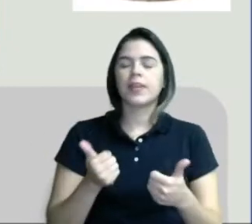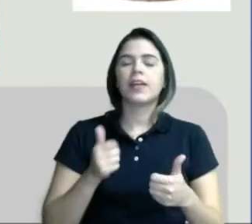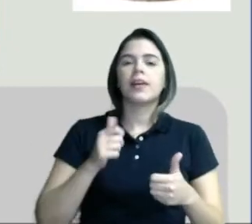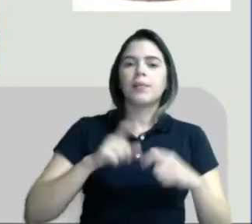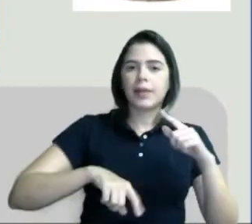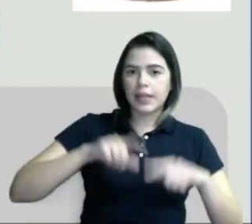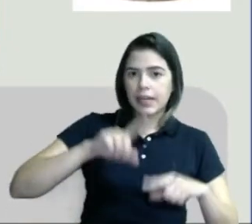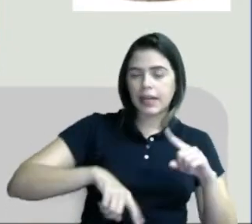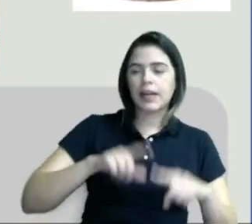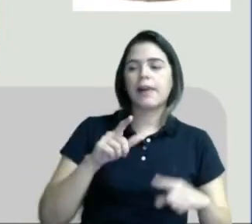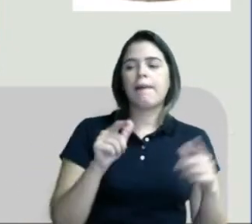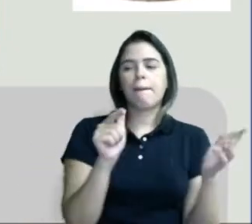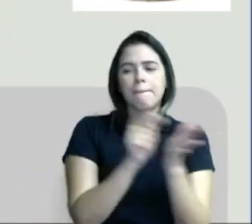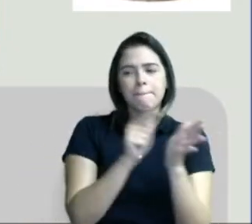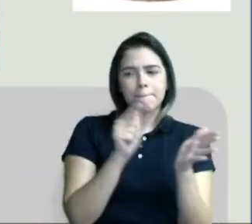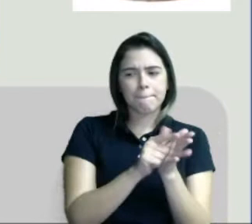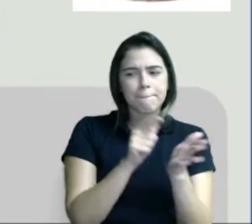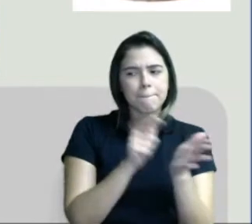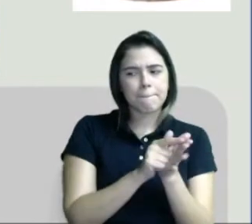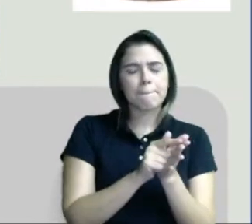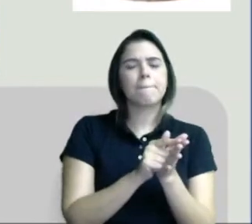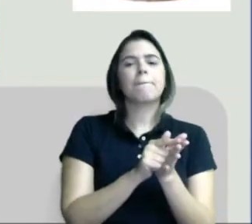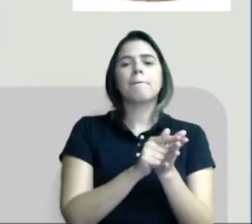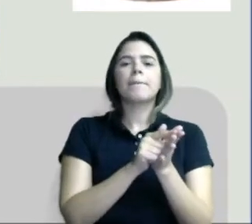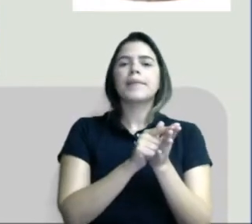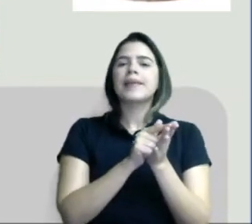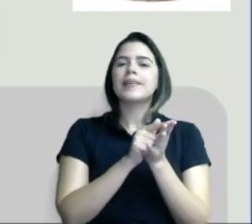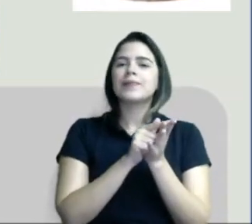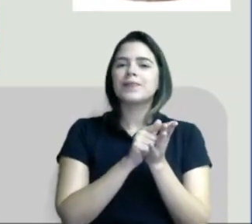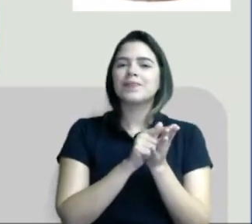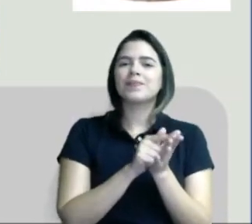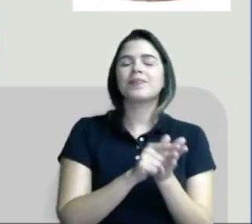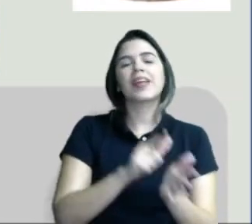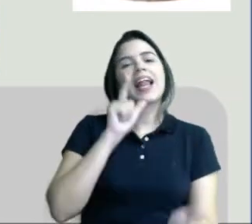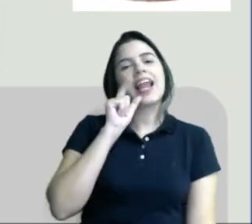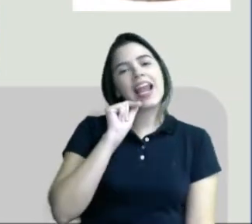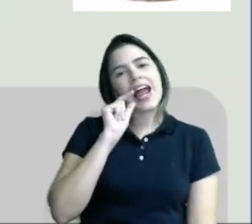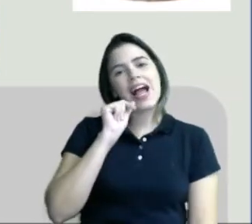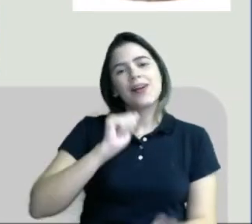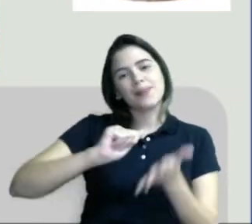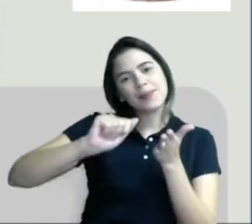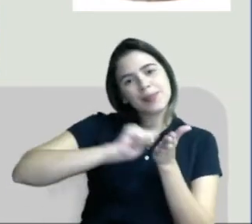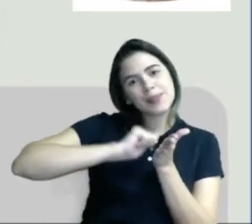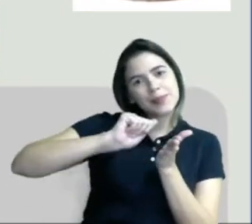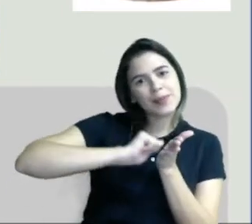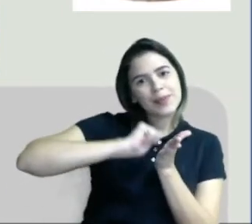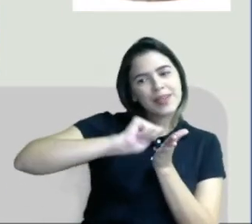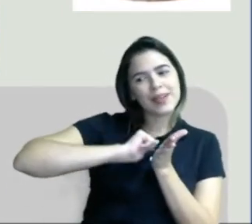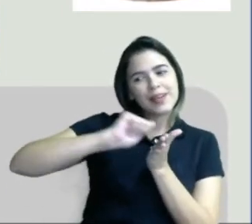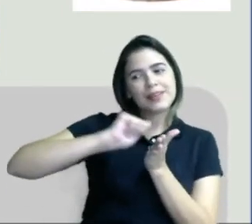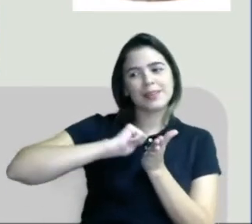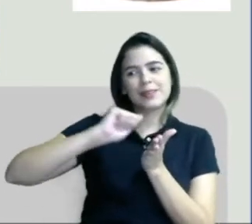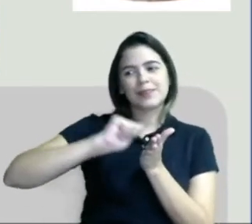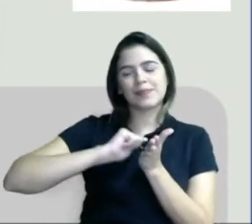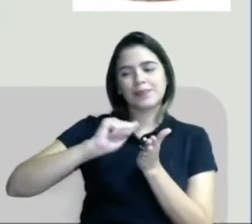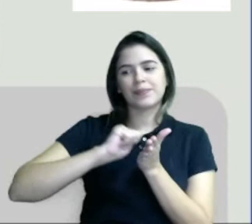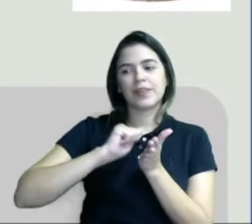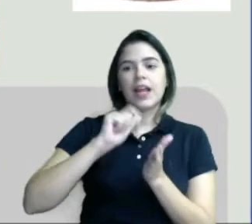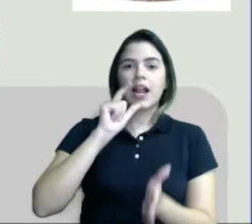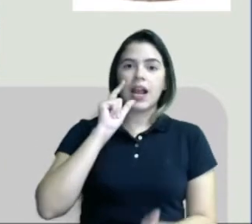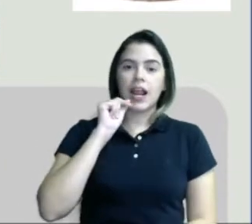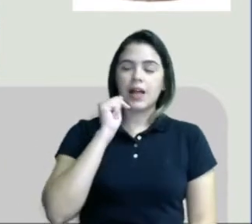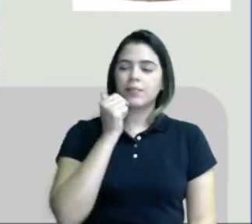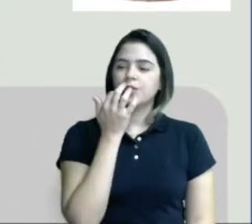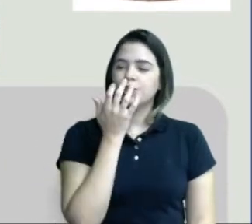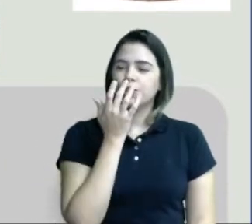separar folha de papel ofício, lápis e borracha, lápis